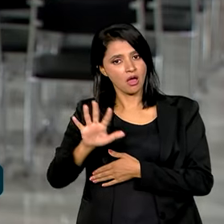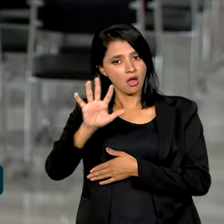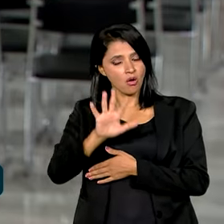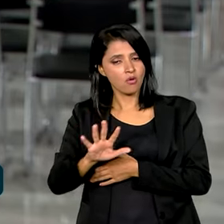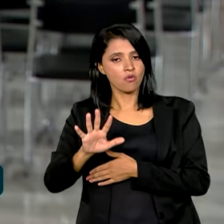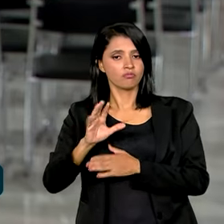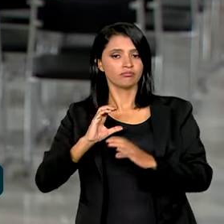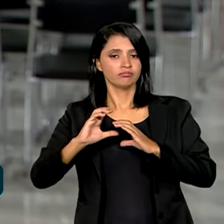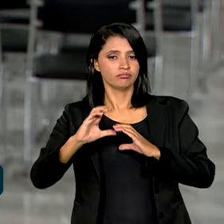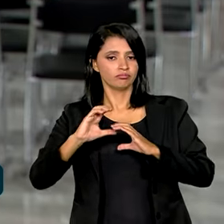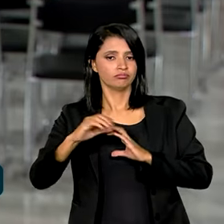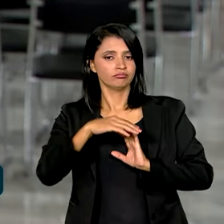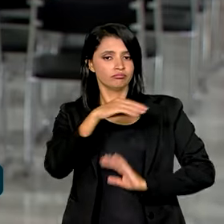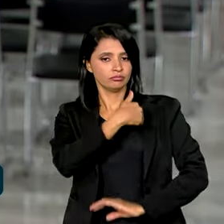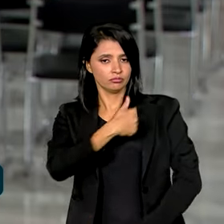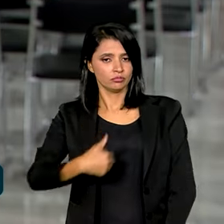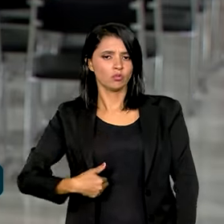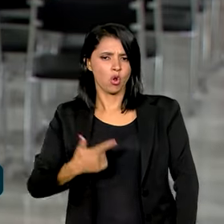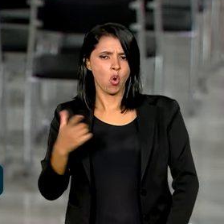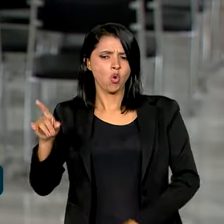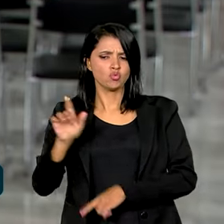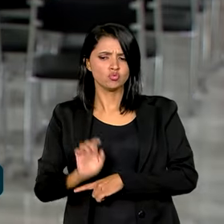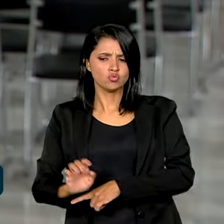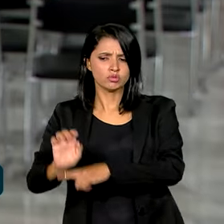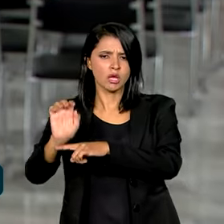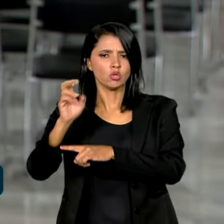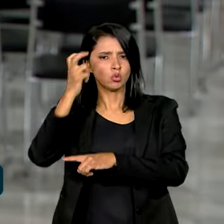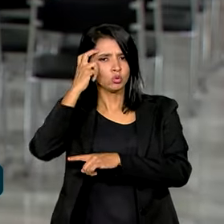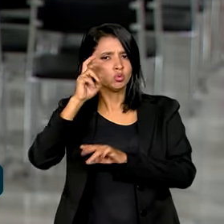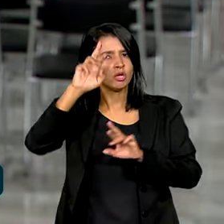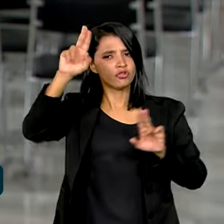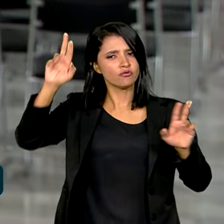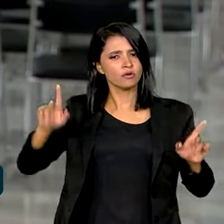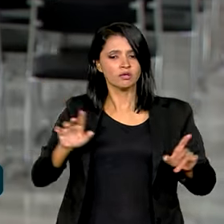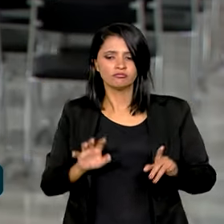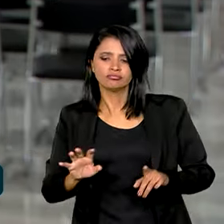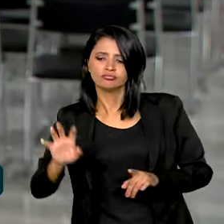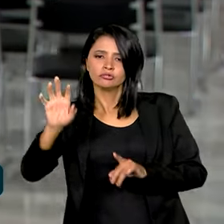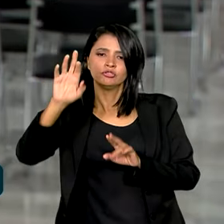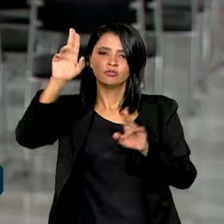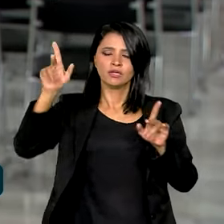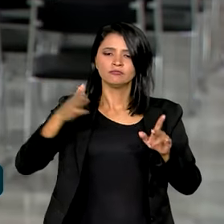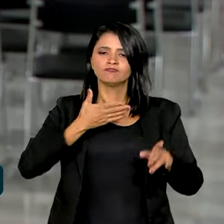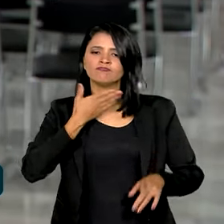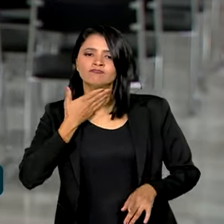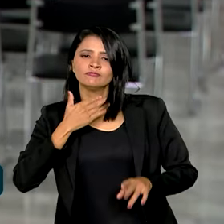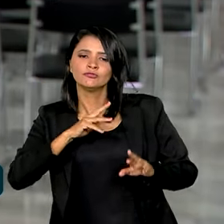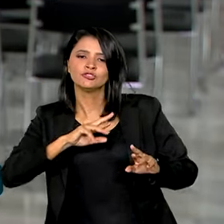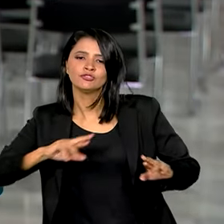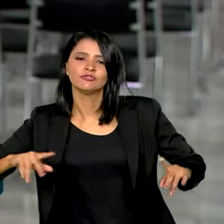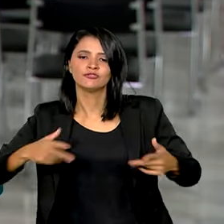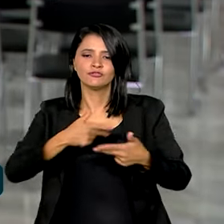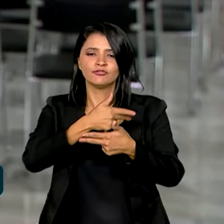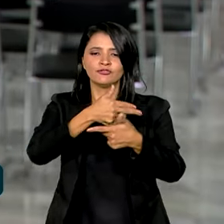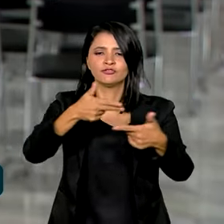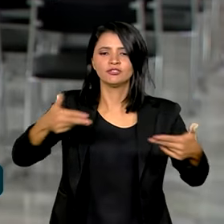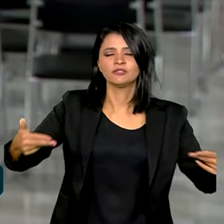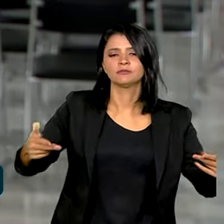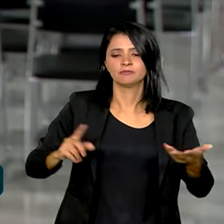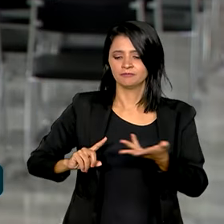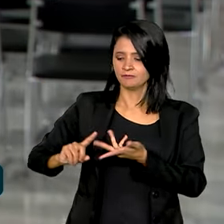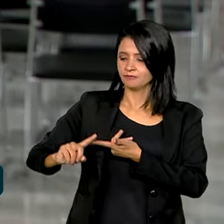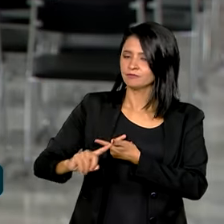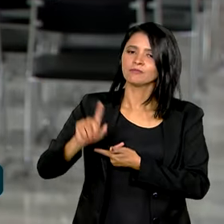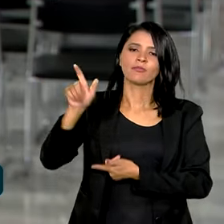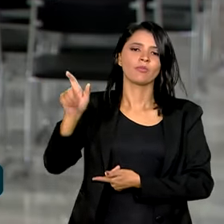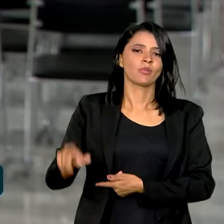contemplar mais estados, diferentes culturas, regionais, sotaques, diversidade. Segundo o presidente